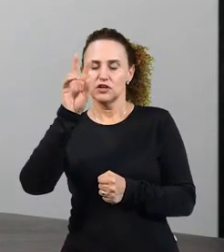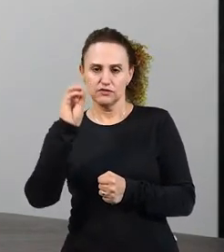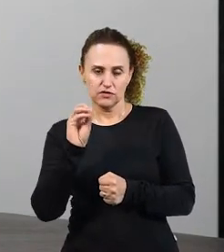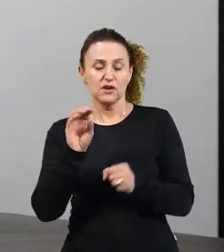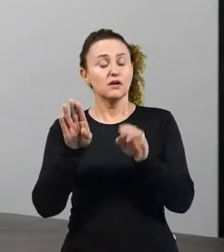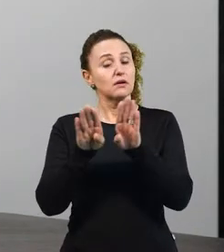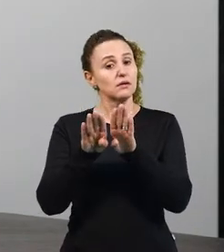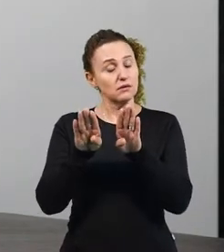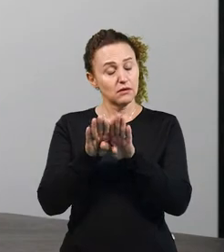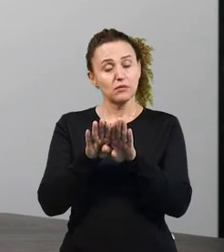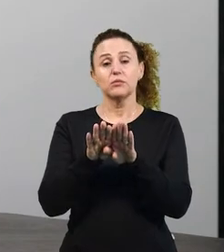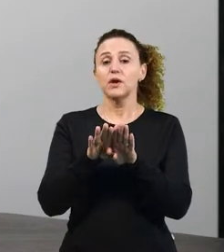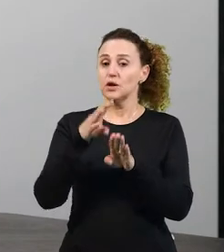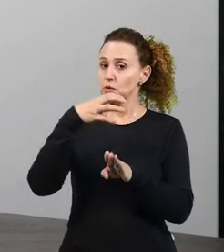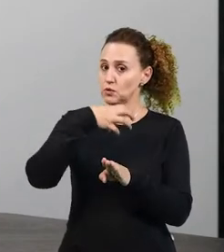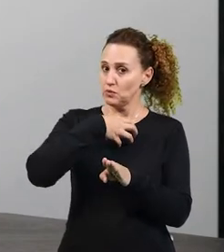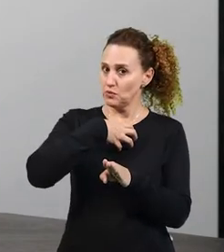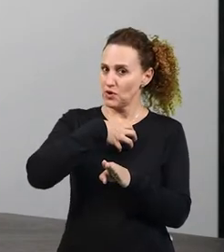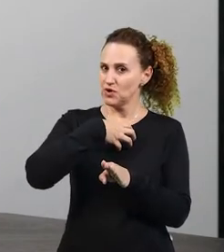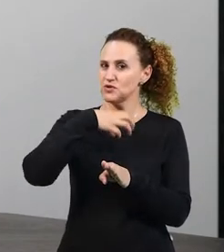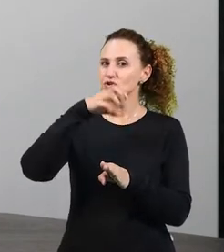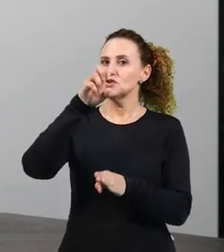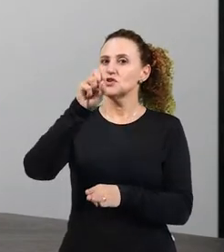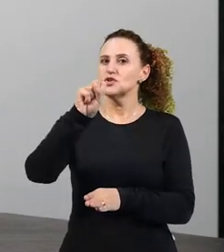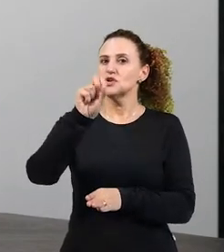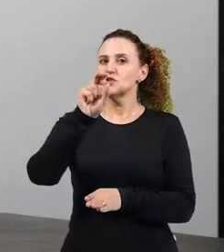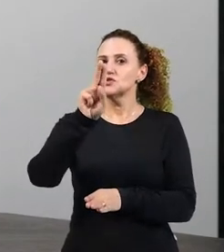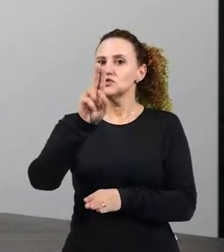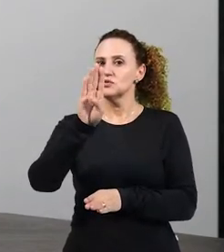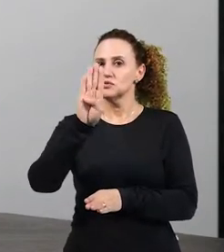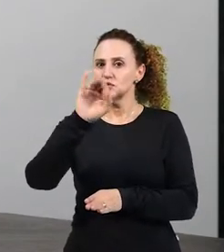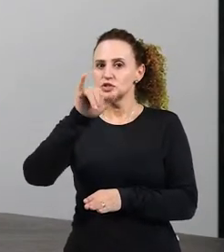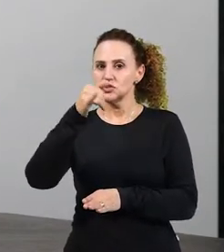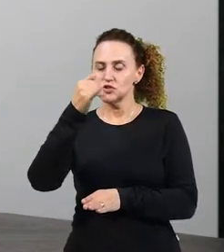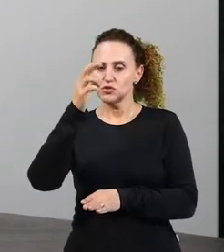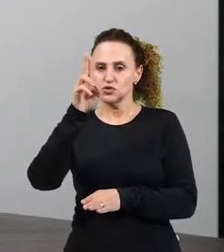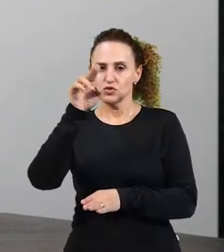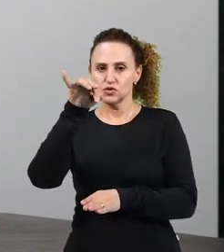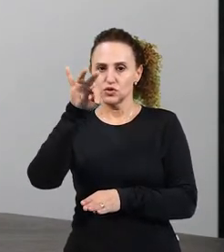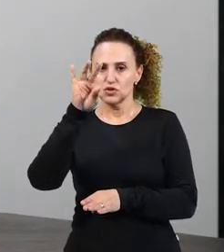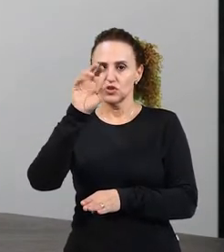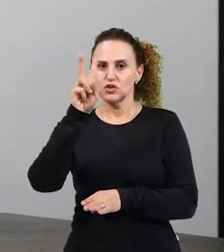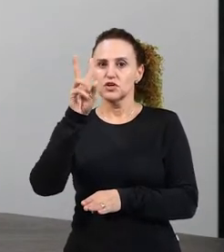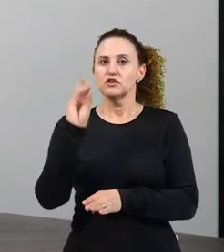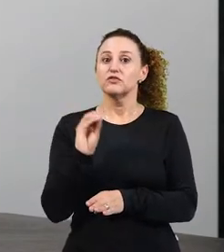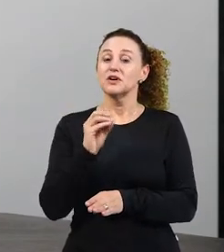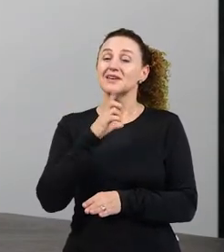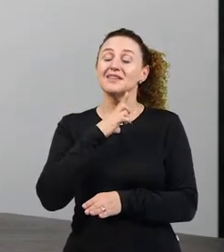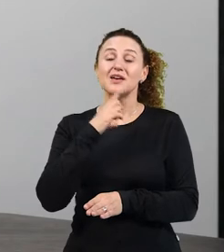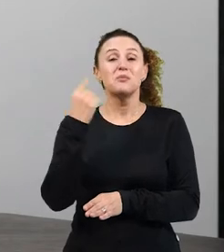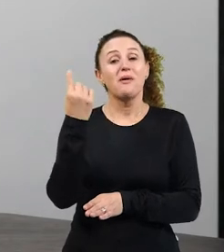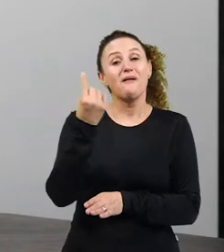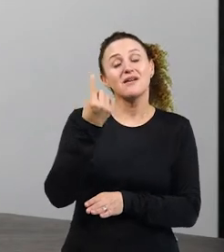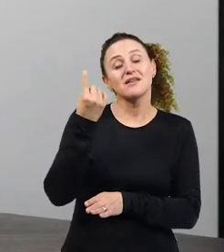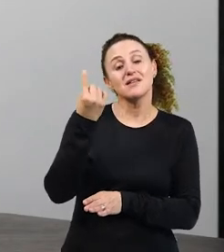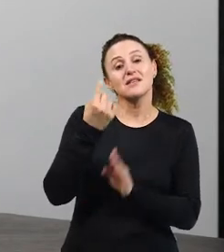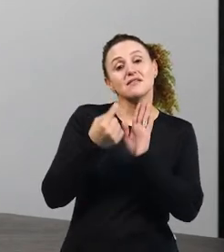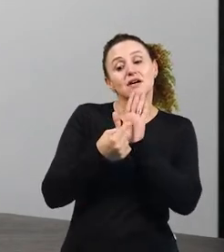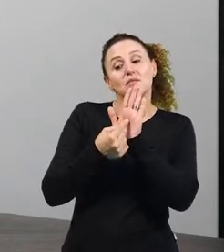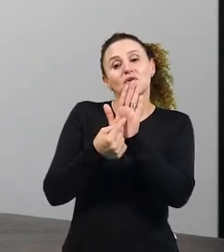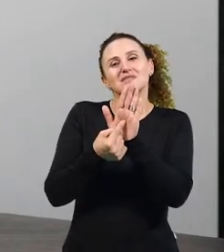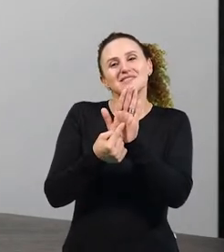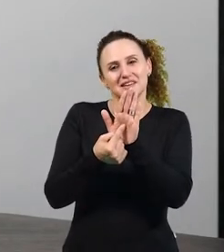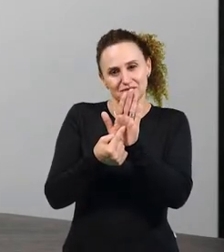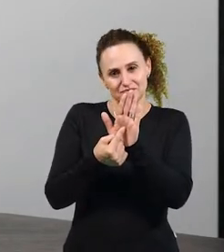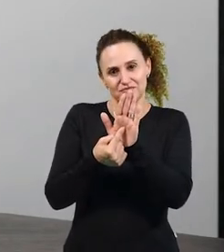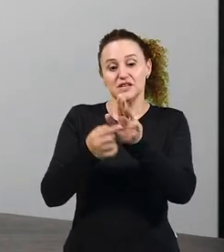você sabe? Porque tem uma terminação, tem um morfema, uma unidade que vai indicar que esse verbo está nesse tempo e